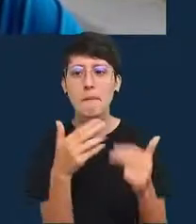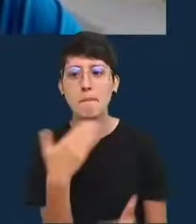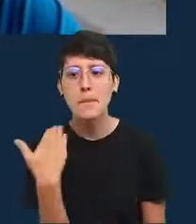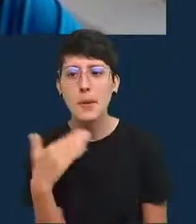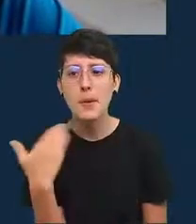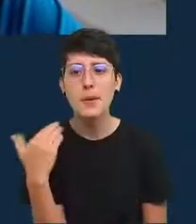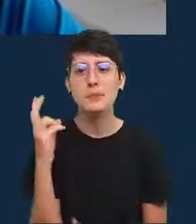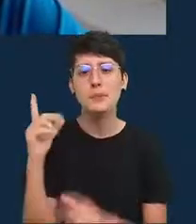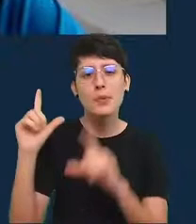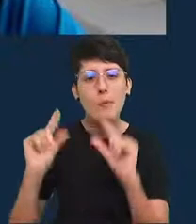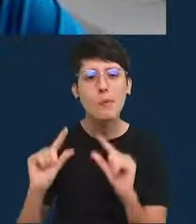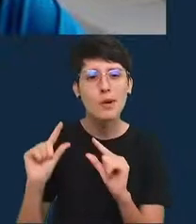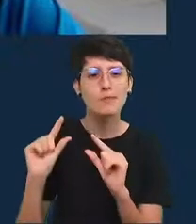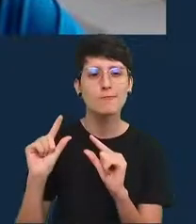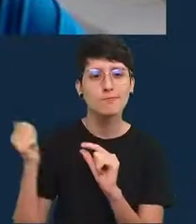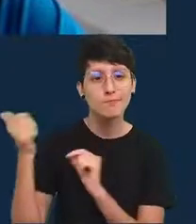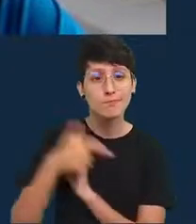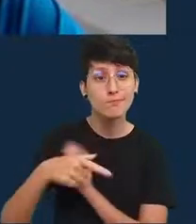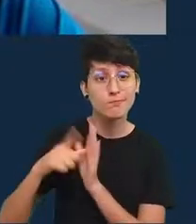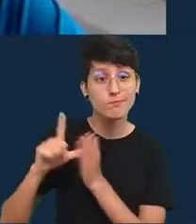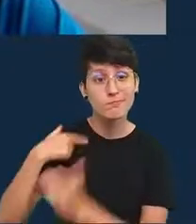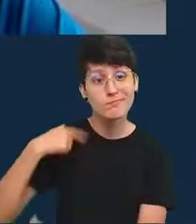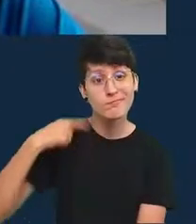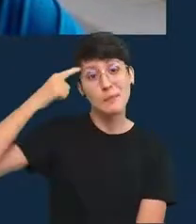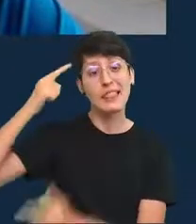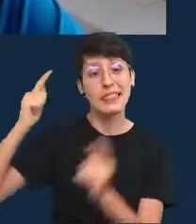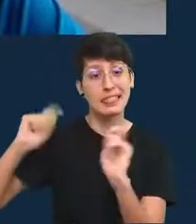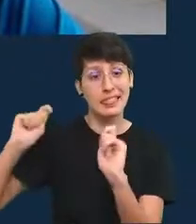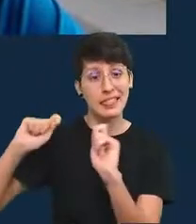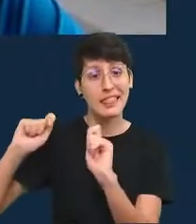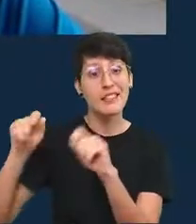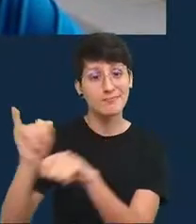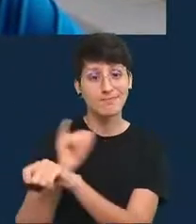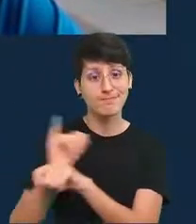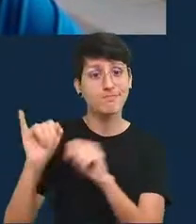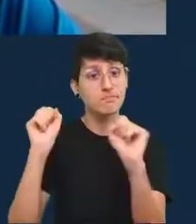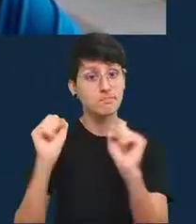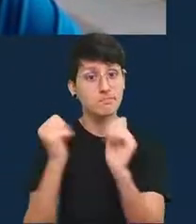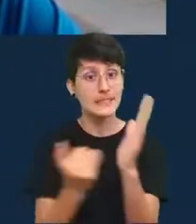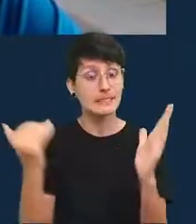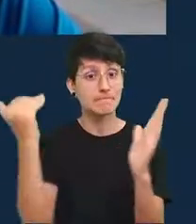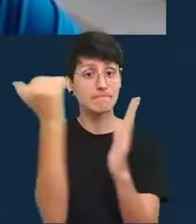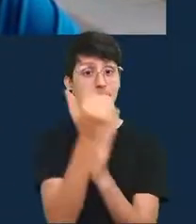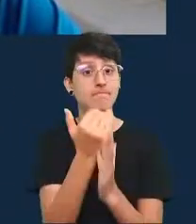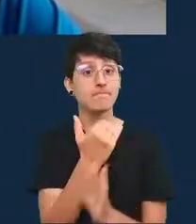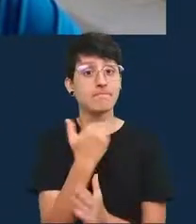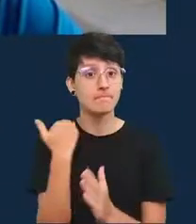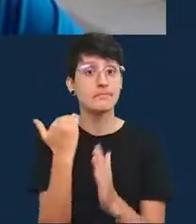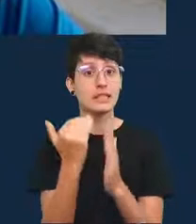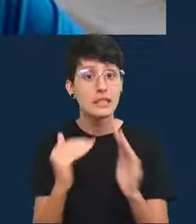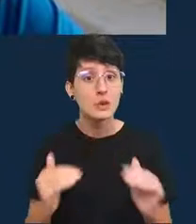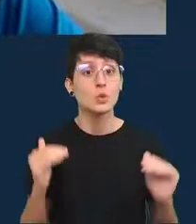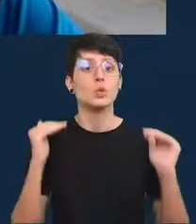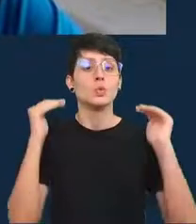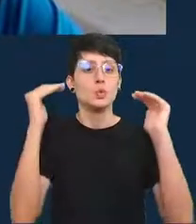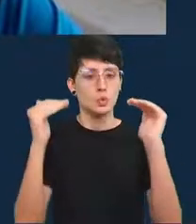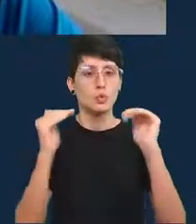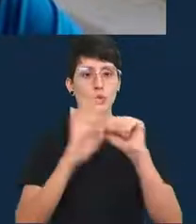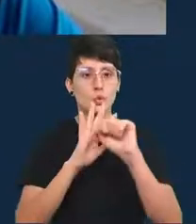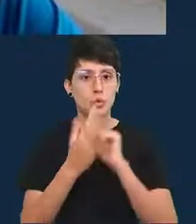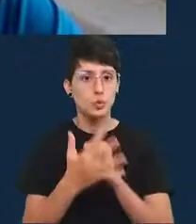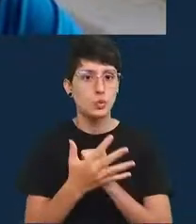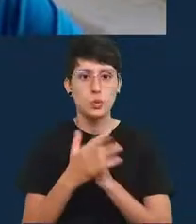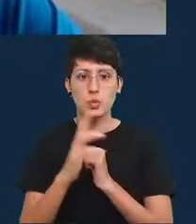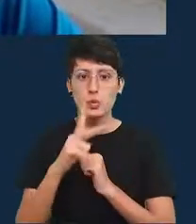menos mortes do que a gente esperaria mas eu acho que pode haver muito excesso de mortes numa pandemia então a forma disso não é necessariamente